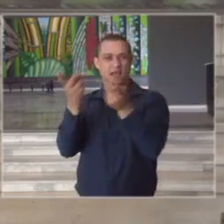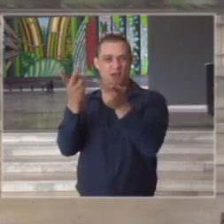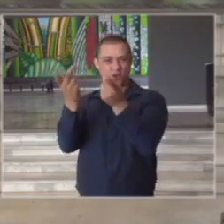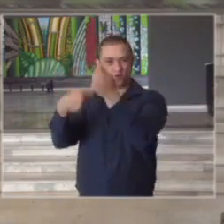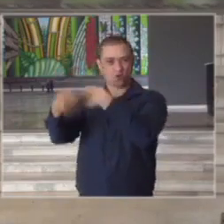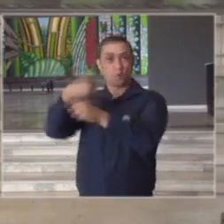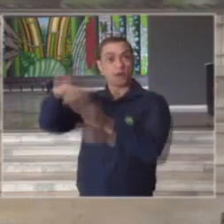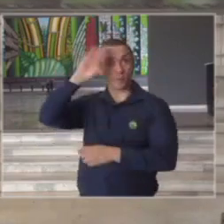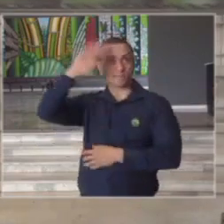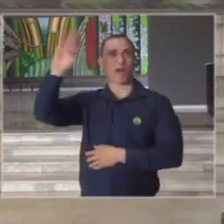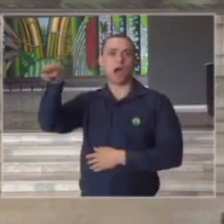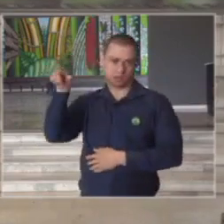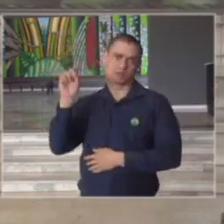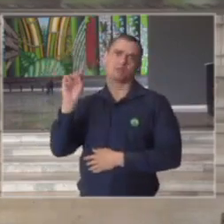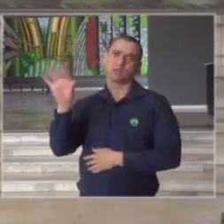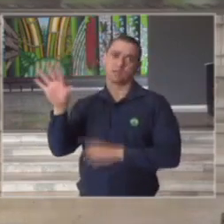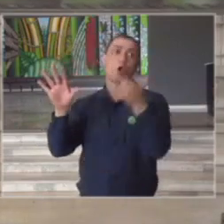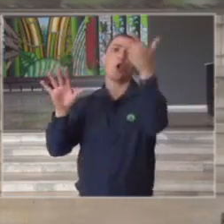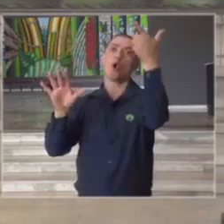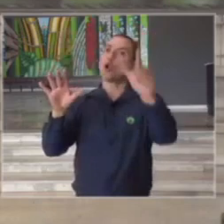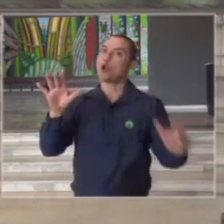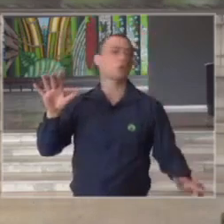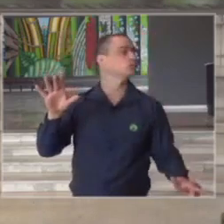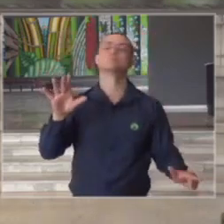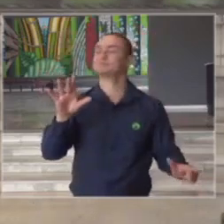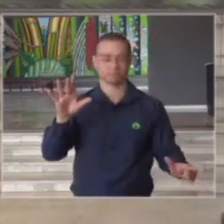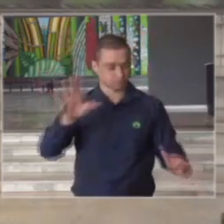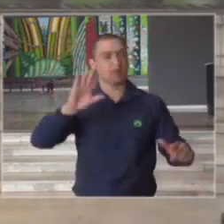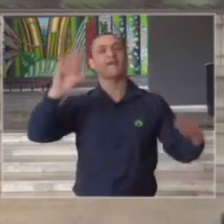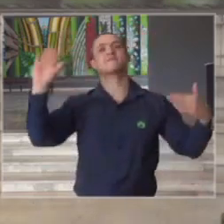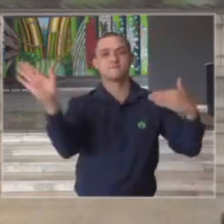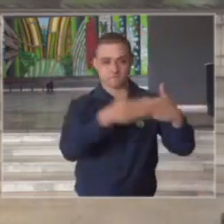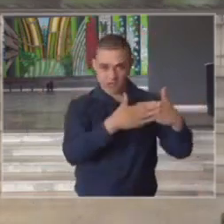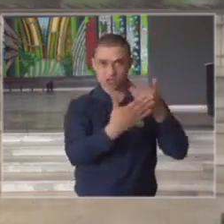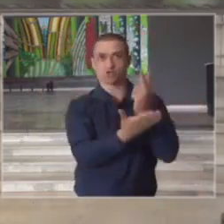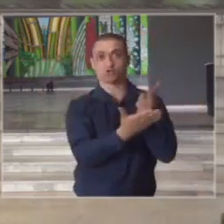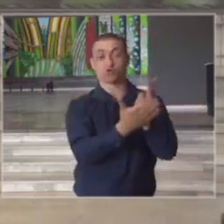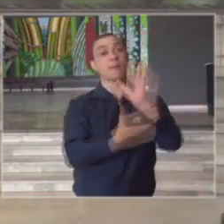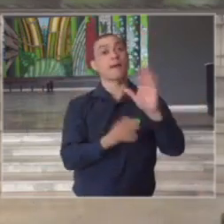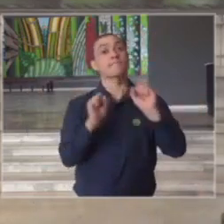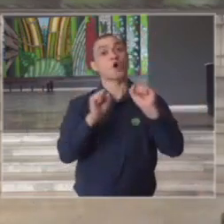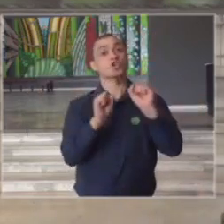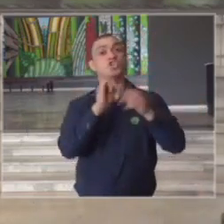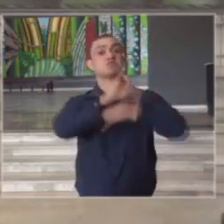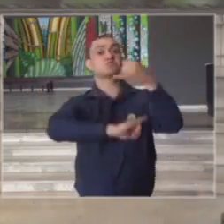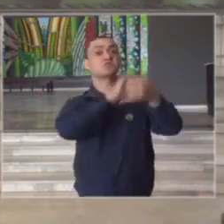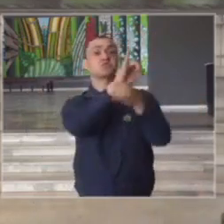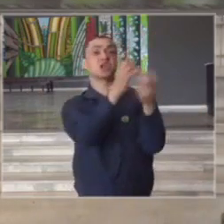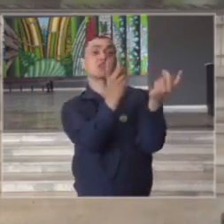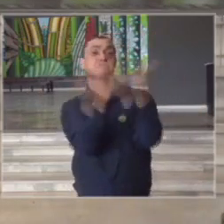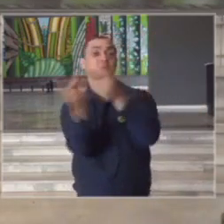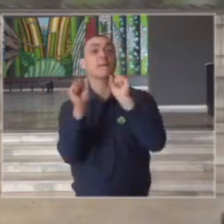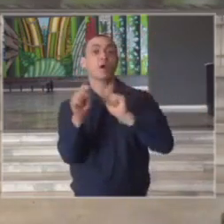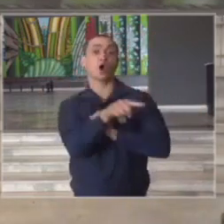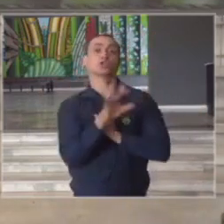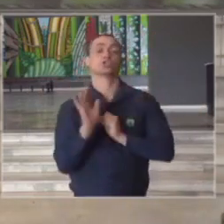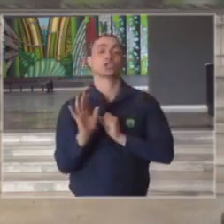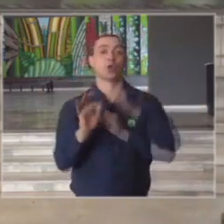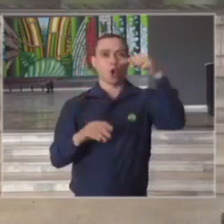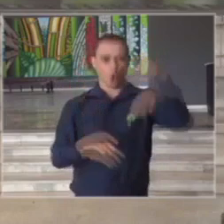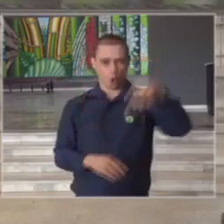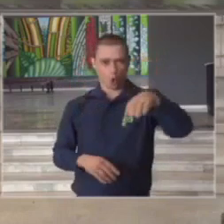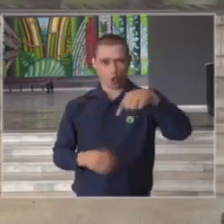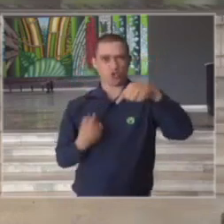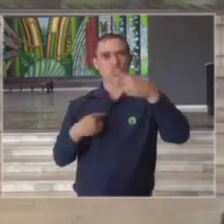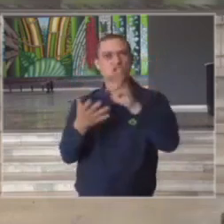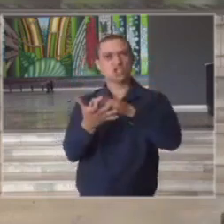essencialidade os demais devem manter as suas portas fechadas mas podem fazer o atendimento online hoje mesmo